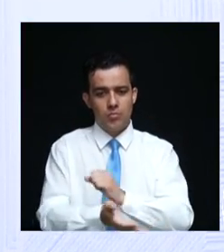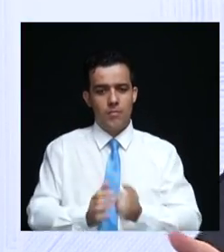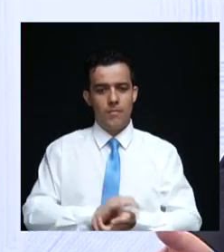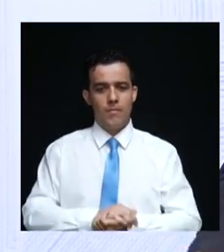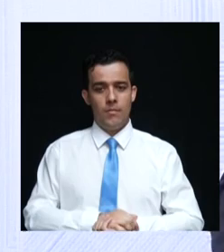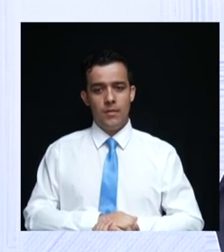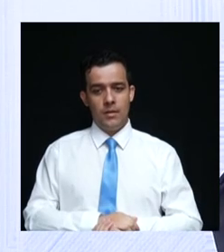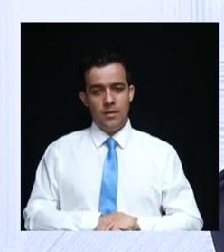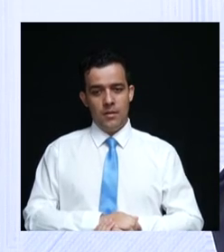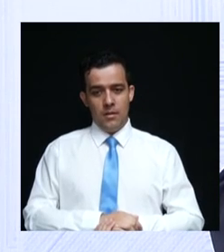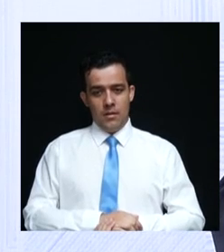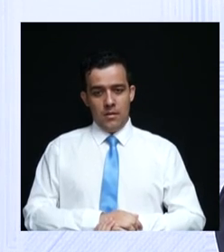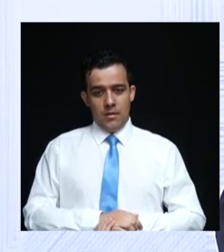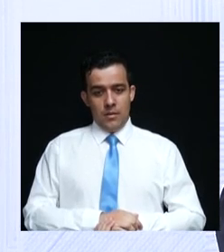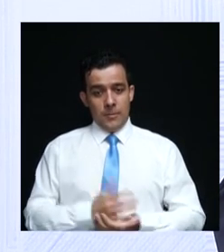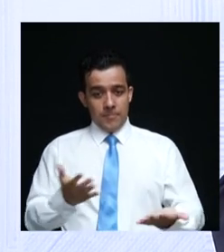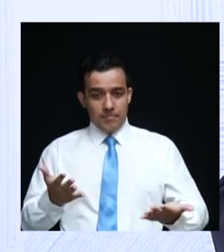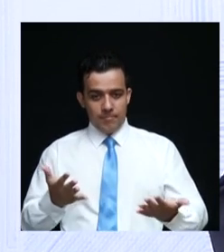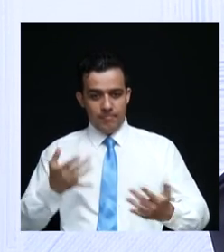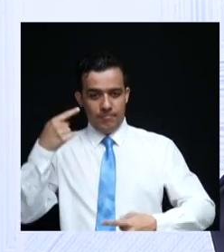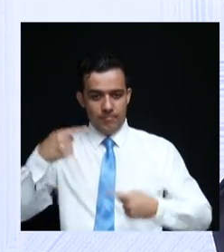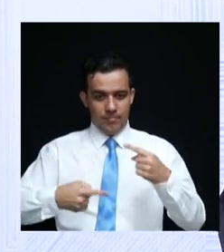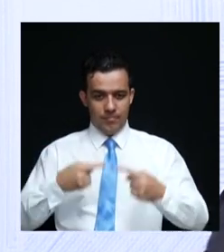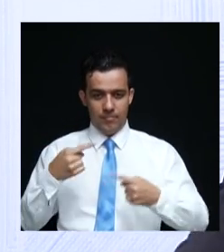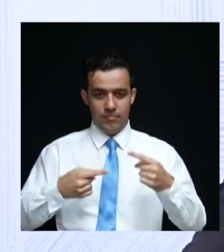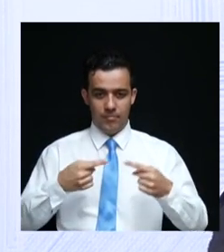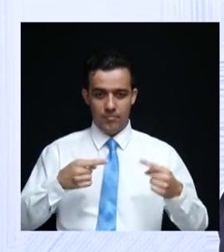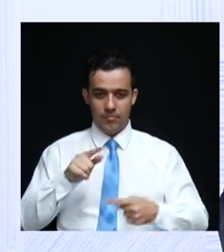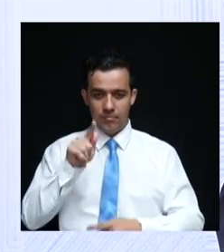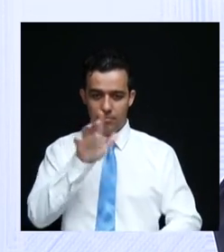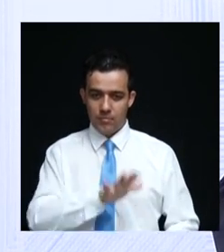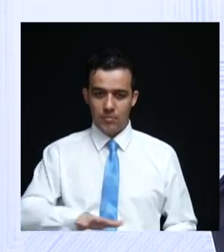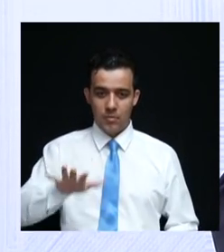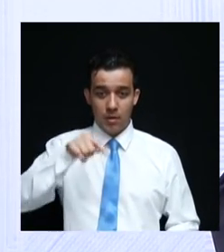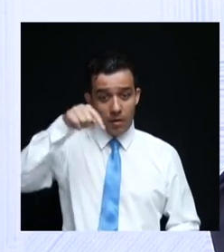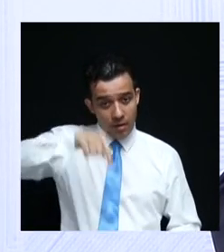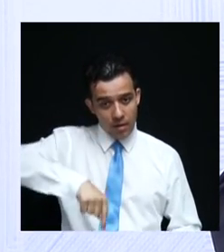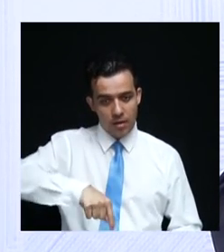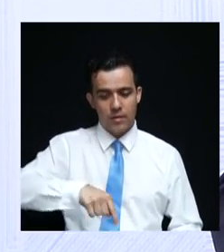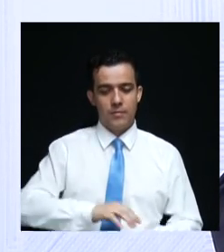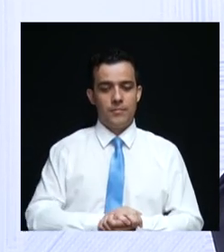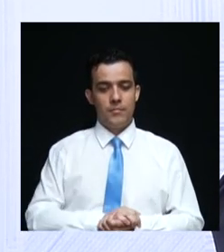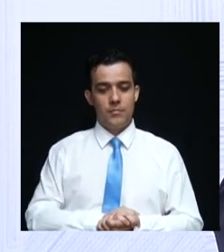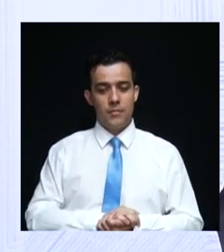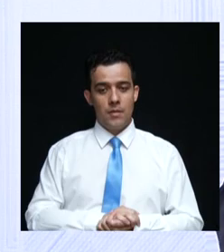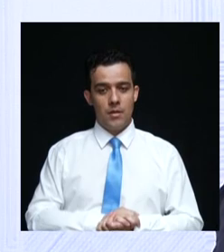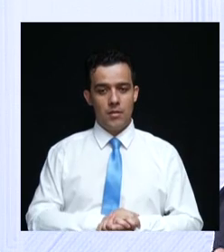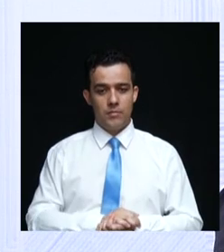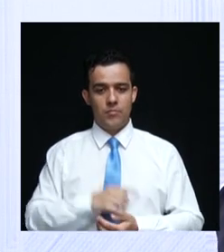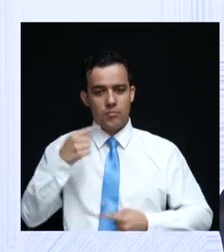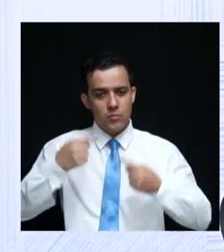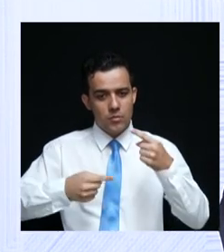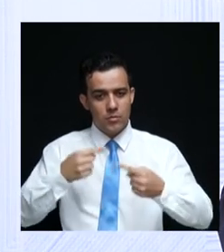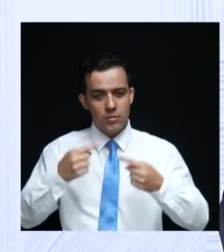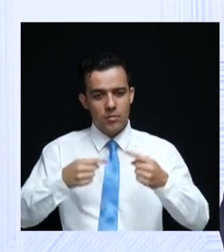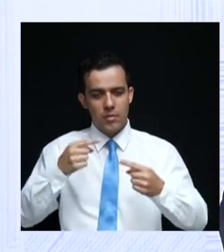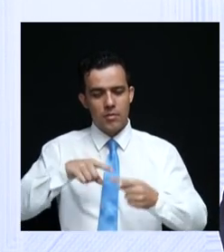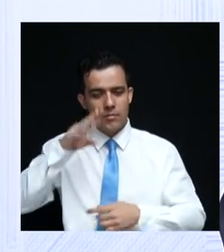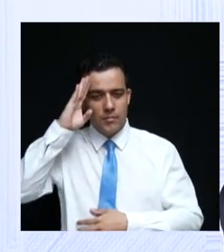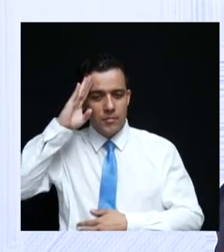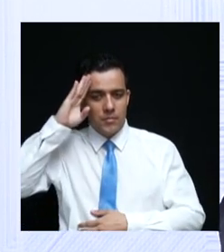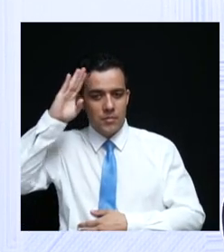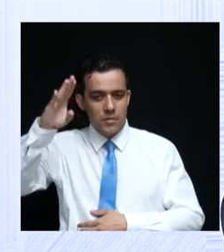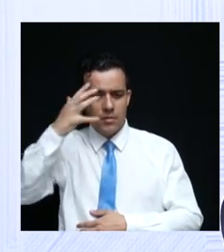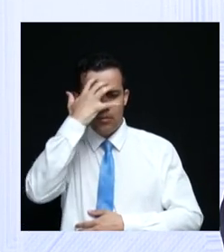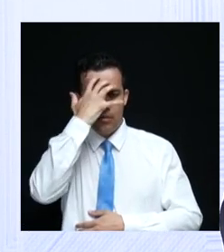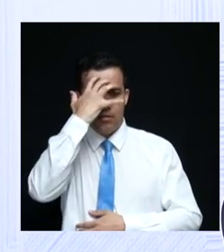É, é o debate hoje no estado de Goiás. Corrupção. Nós precisamos tomar algumas medidas sérias sobre